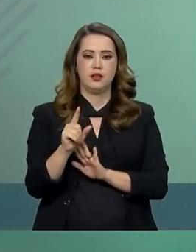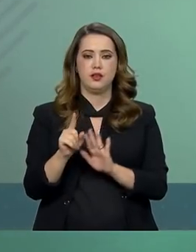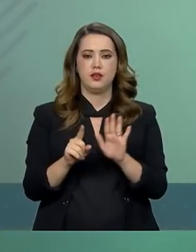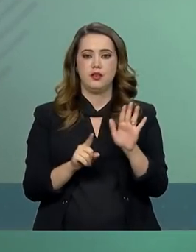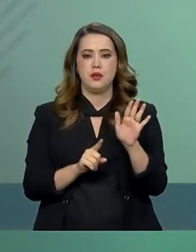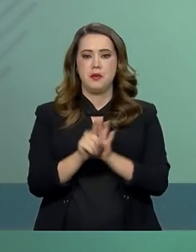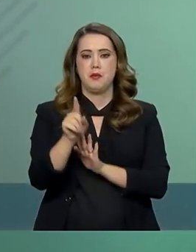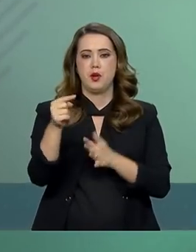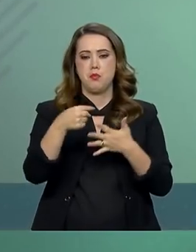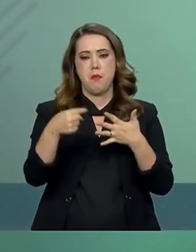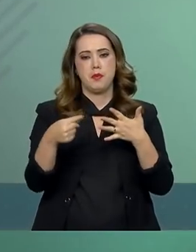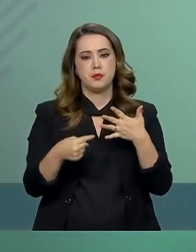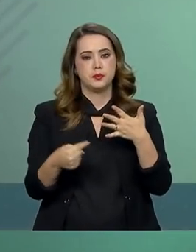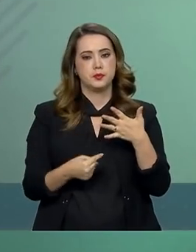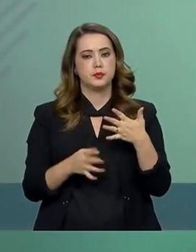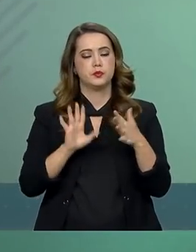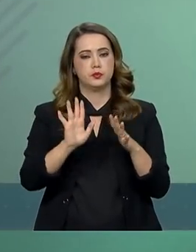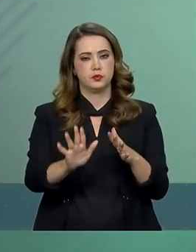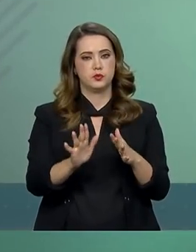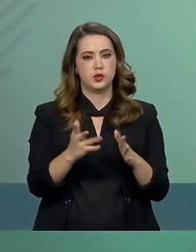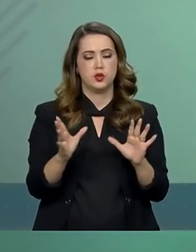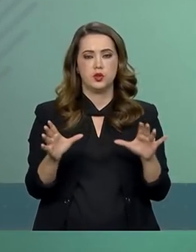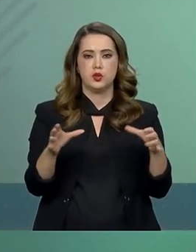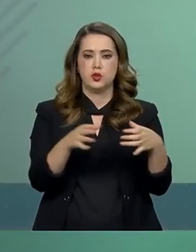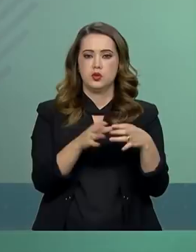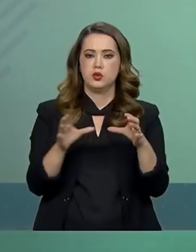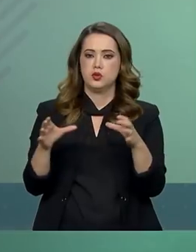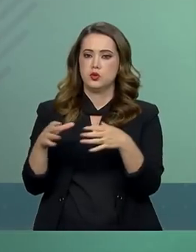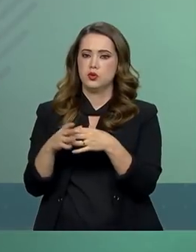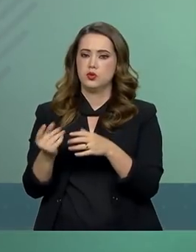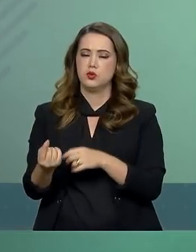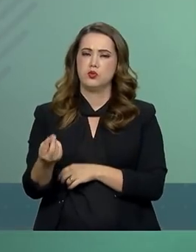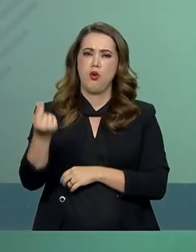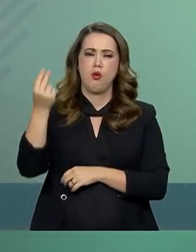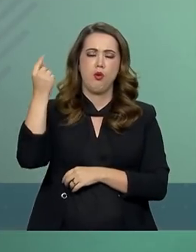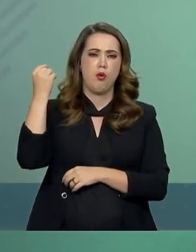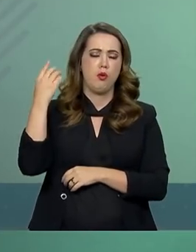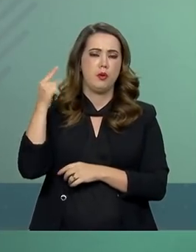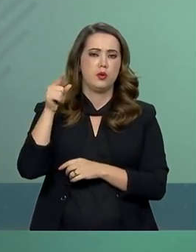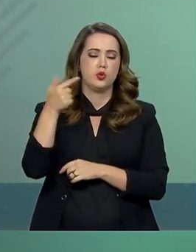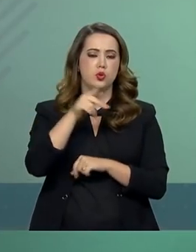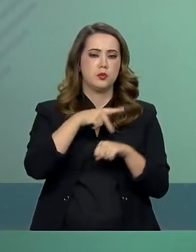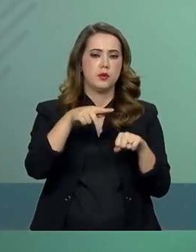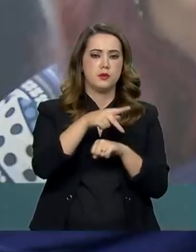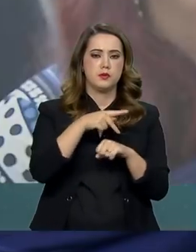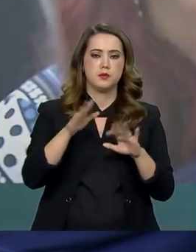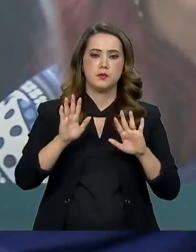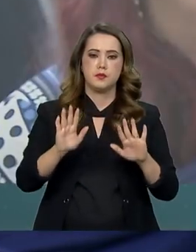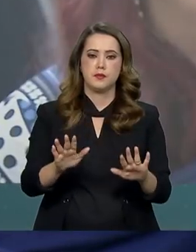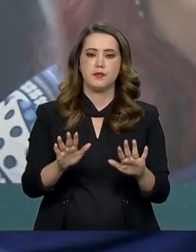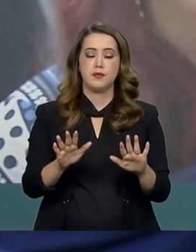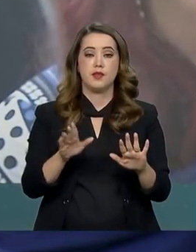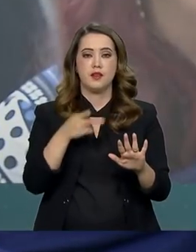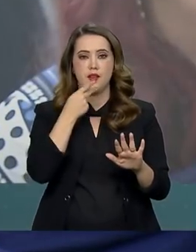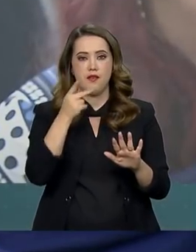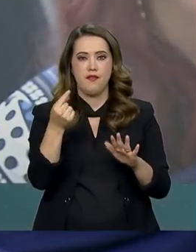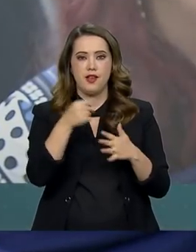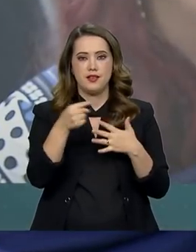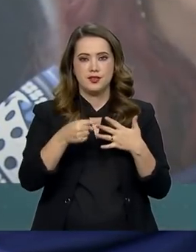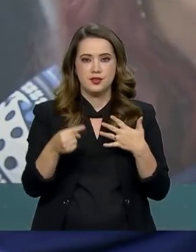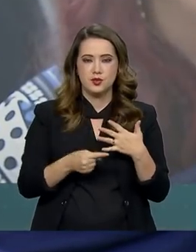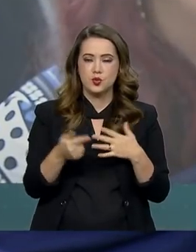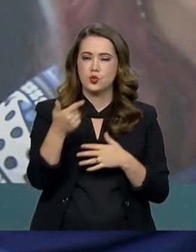Há uma série de seleções lá da região das Antilhas e Caríbia, etc. Então, falam vários